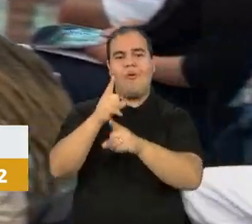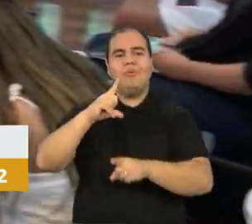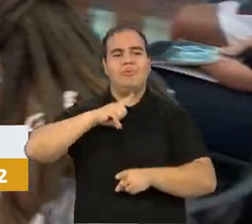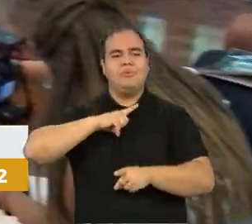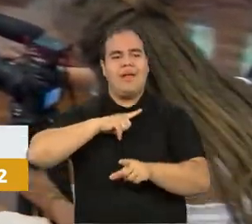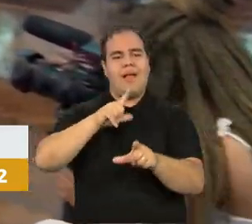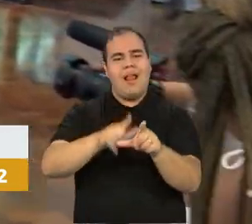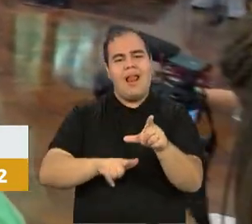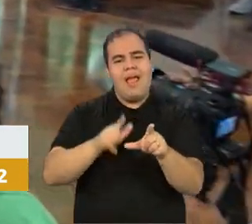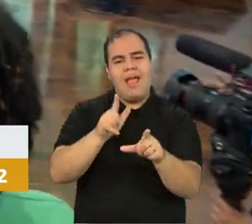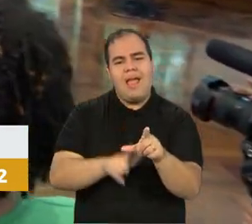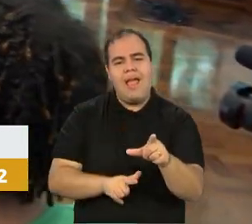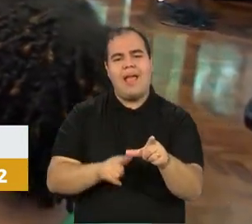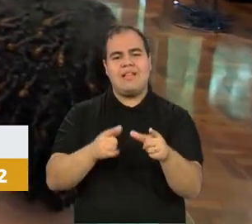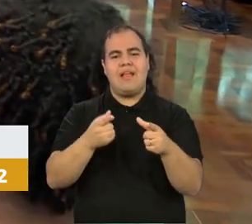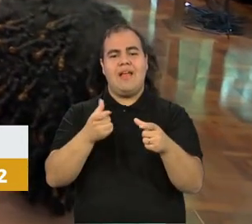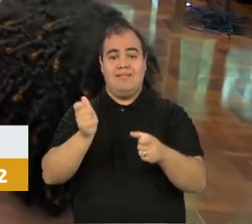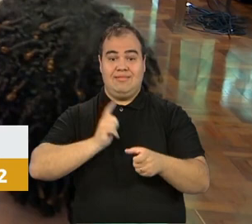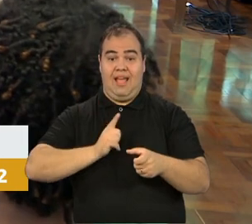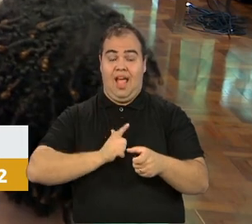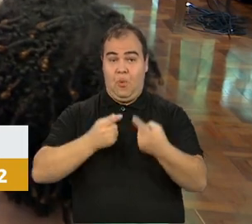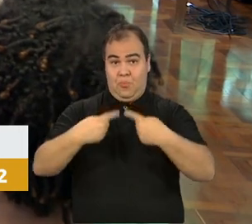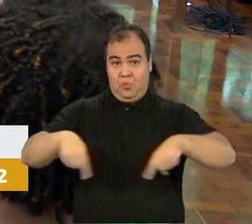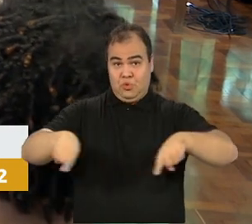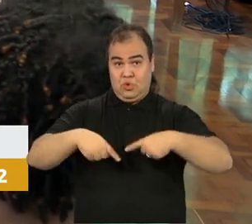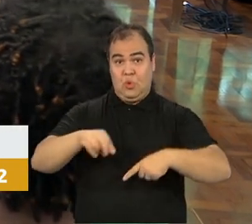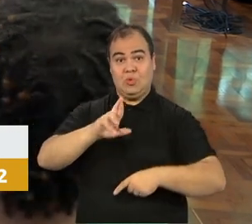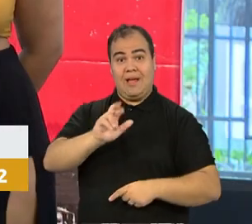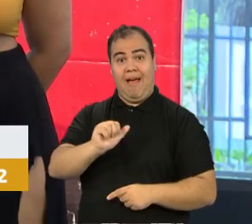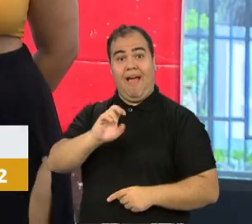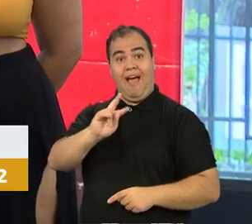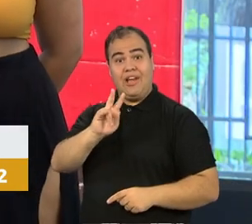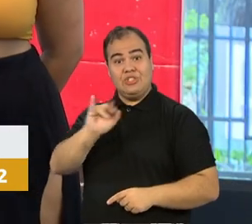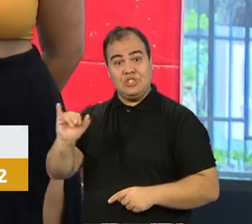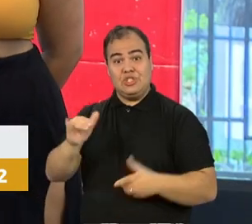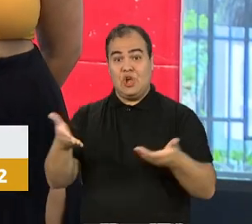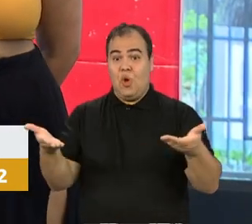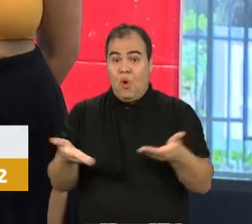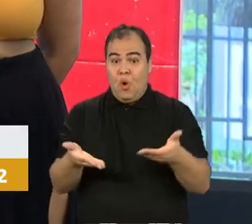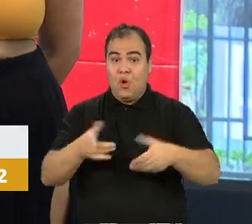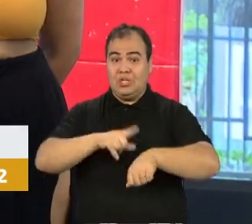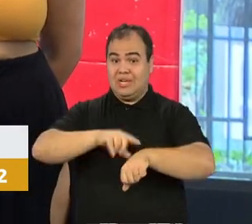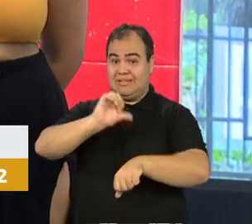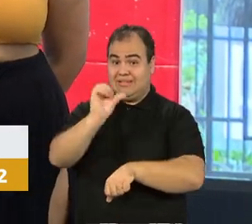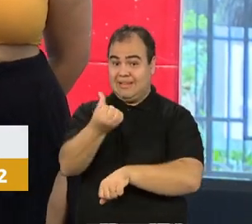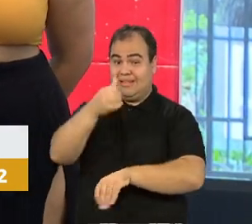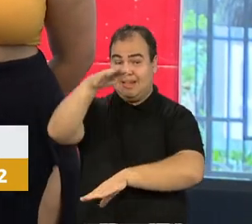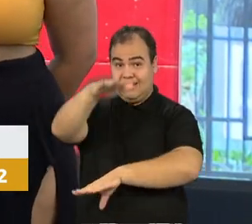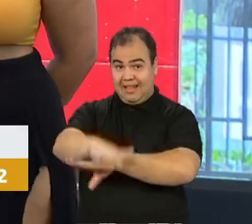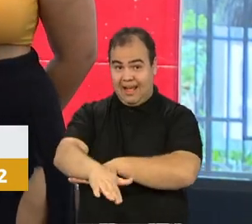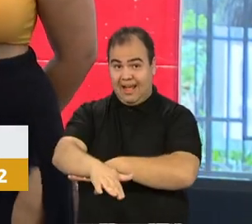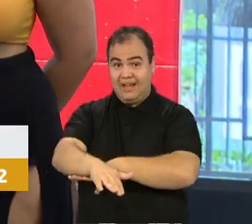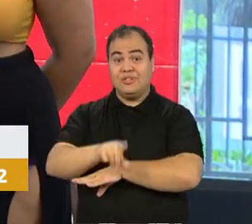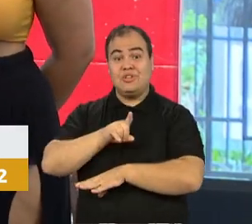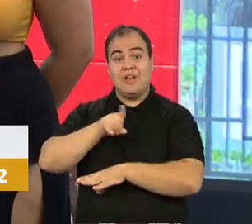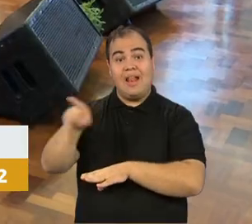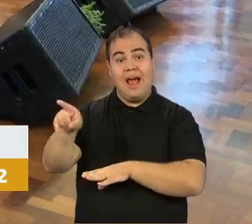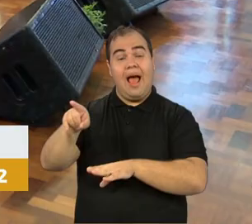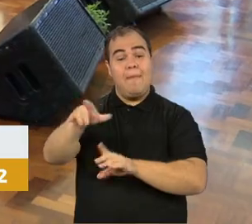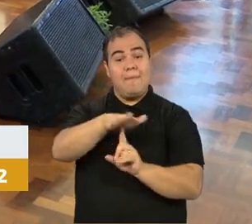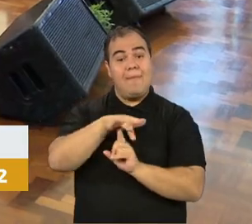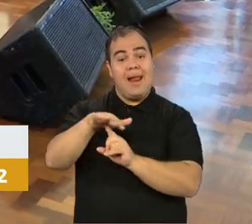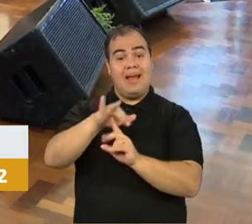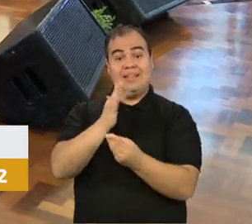letras com os músicos Rachid, Gog e Júpido Bairro, hoje às 6 da tarde no vão da Praça das Artes